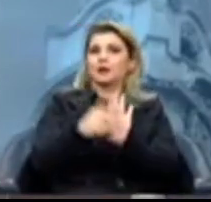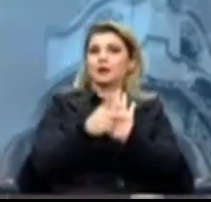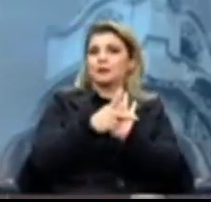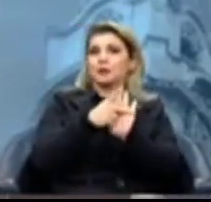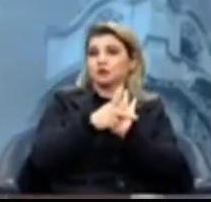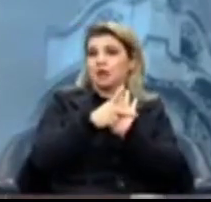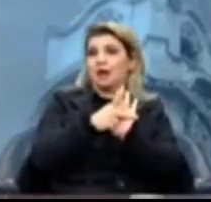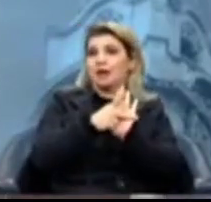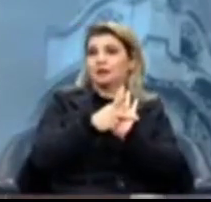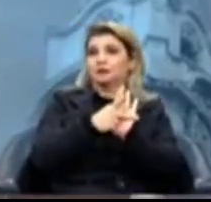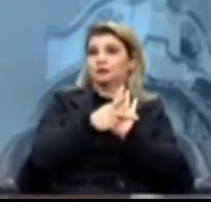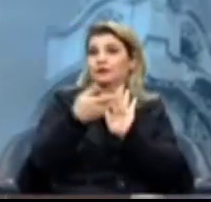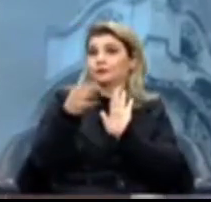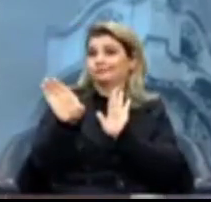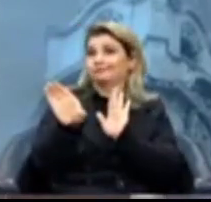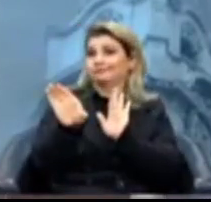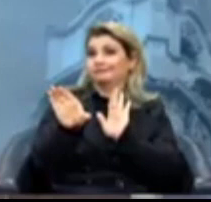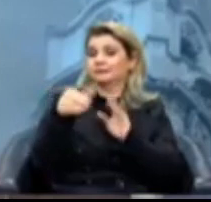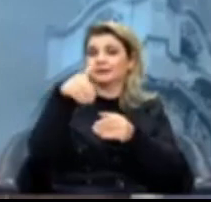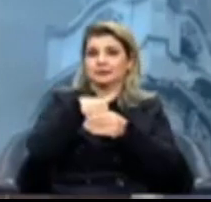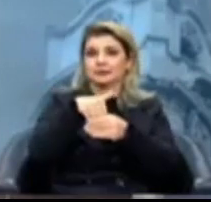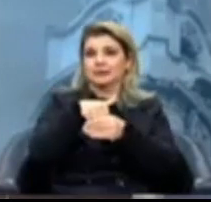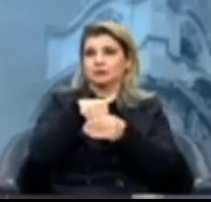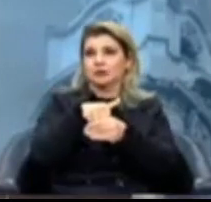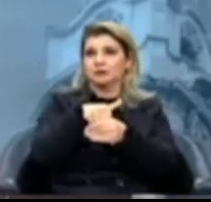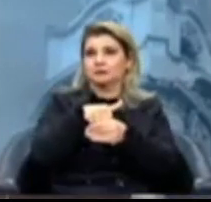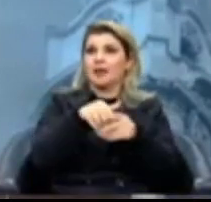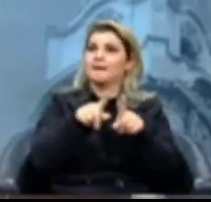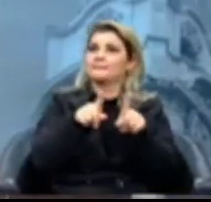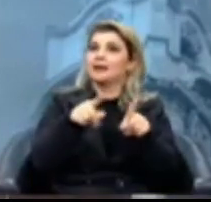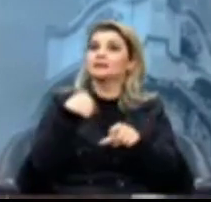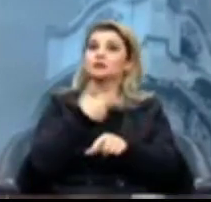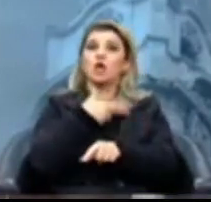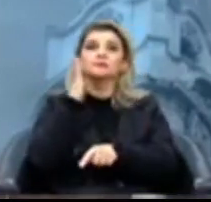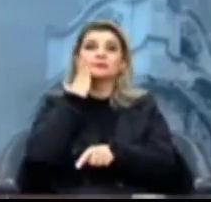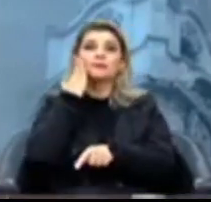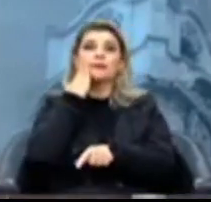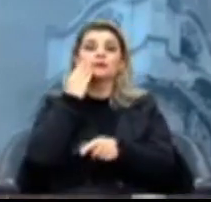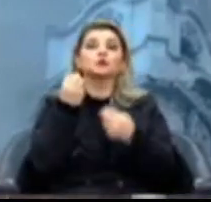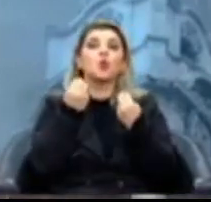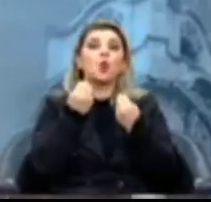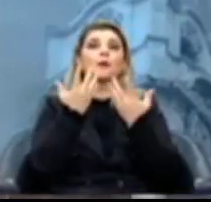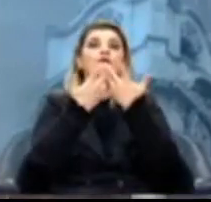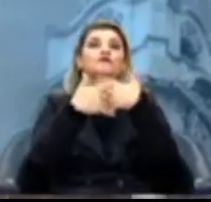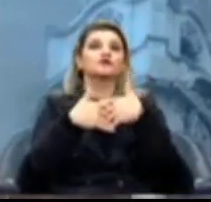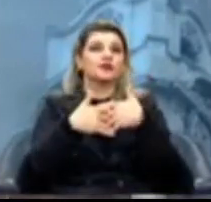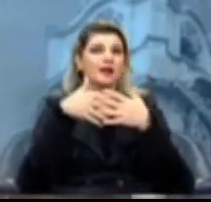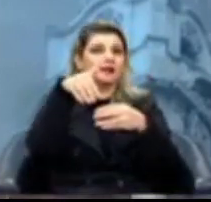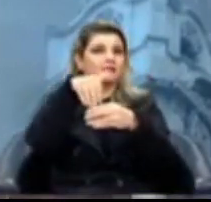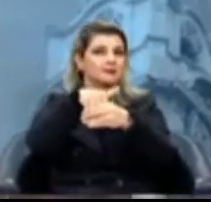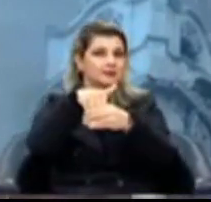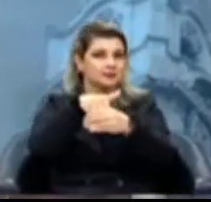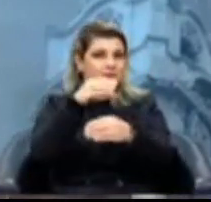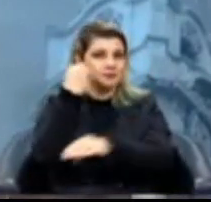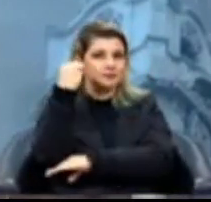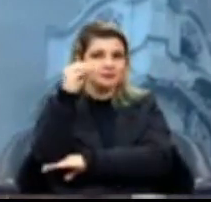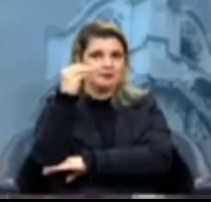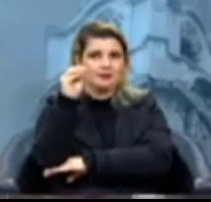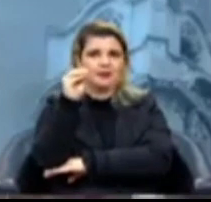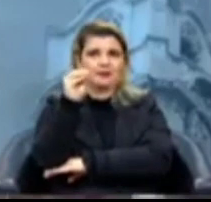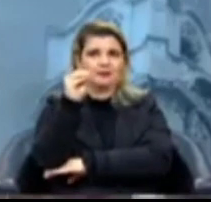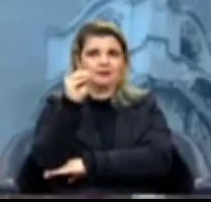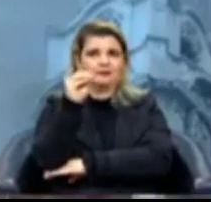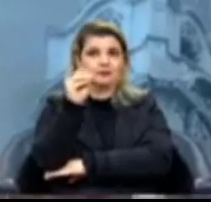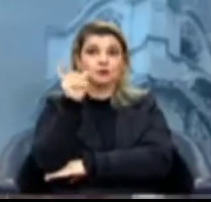derrotado durante as eleições, mas nós sabemos como funcionaram as eleições em Porto Alegre, com